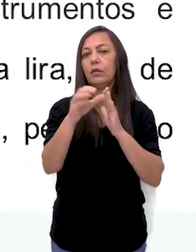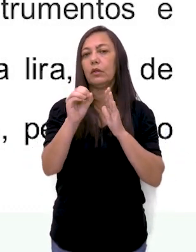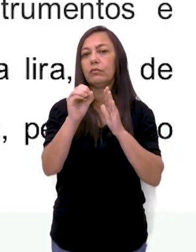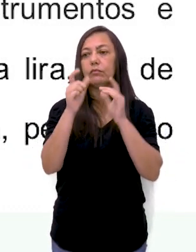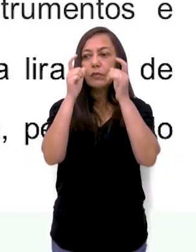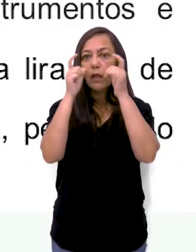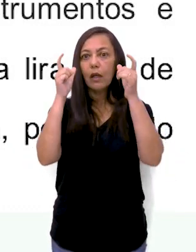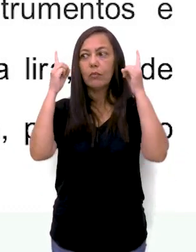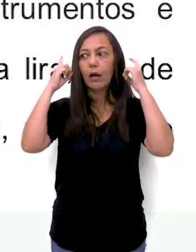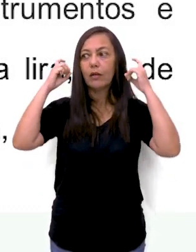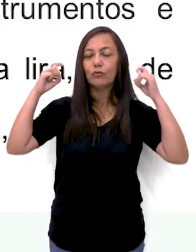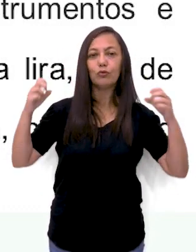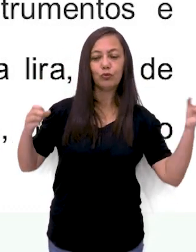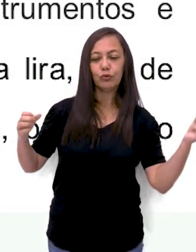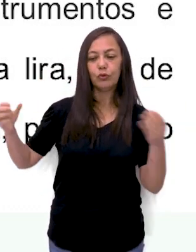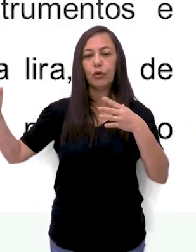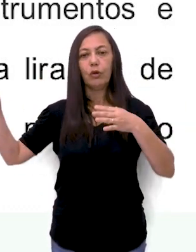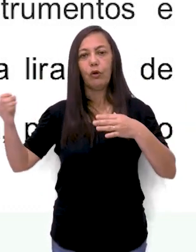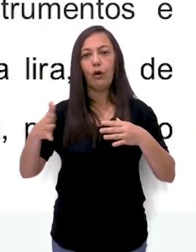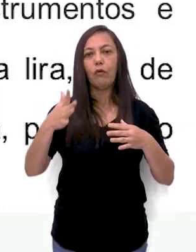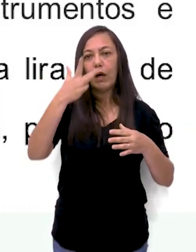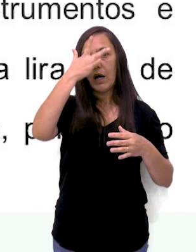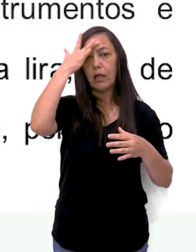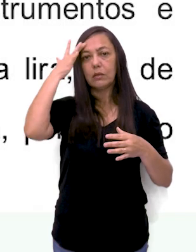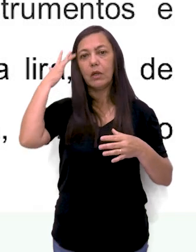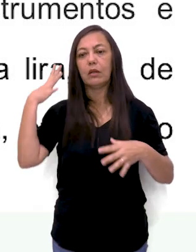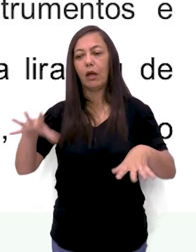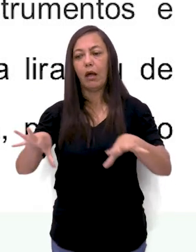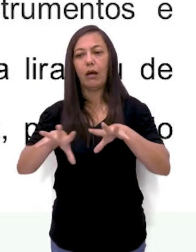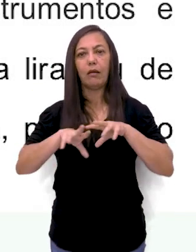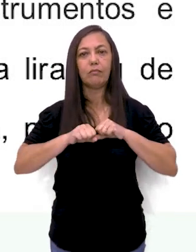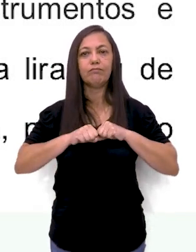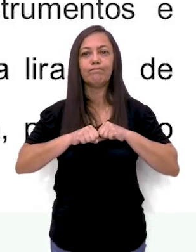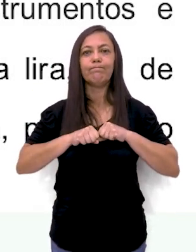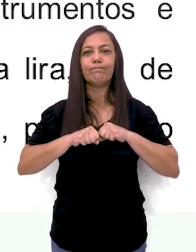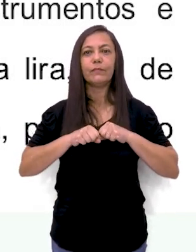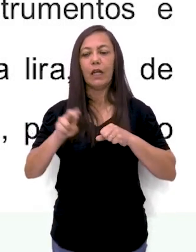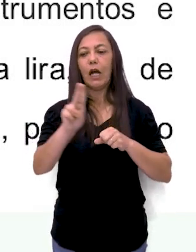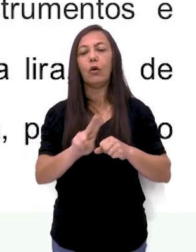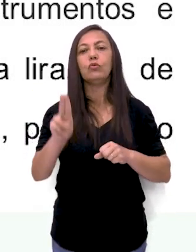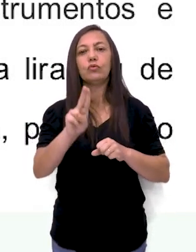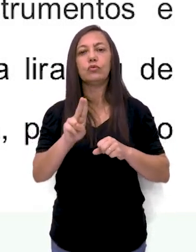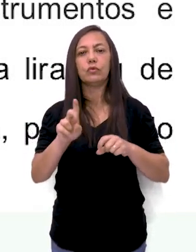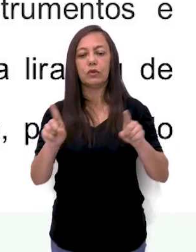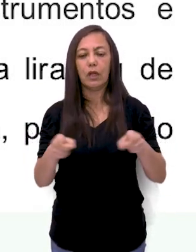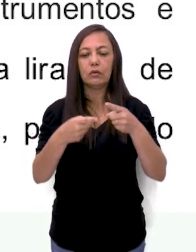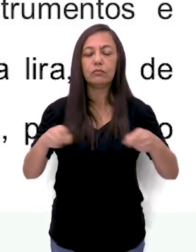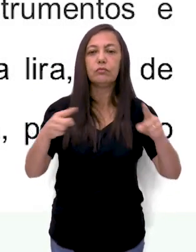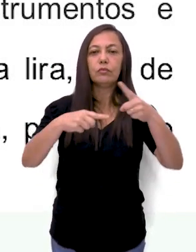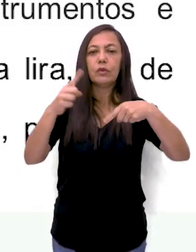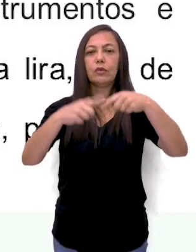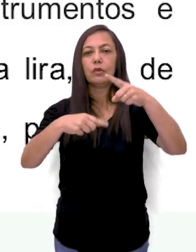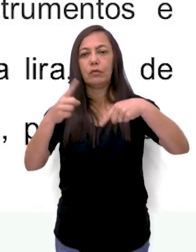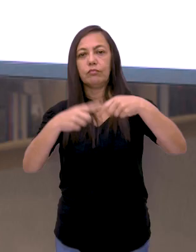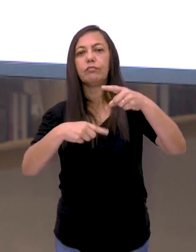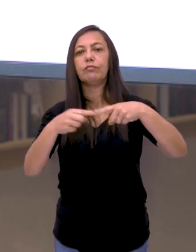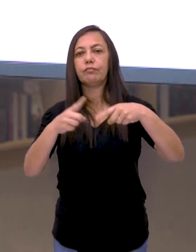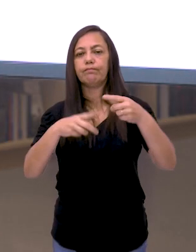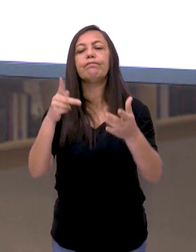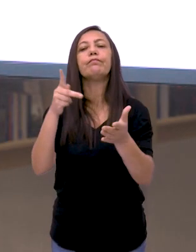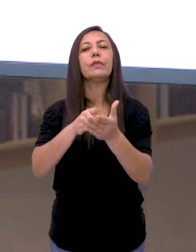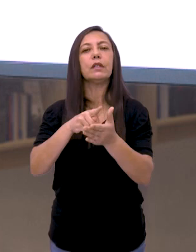novos sonhos fez os compositores incorporarem uma grande quantidade de instrumentos e objetos sonoros à música.